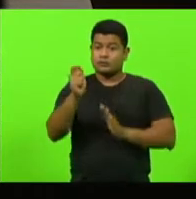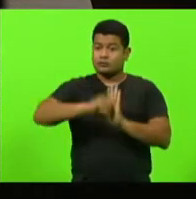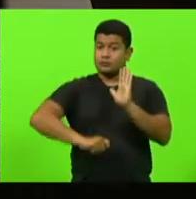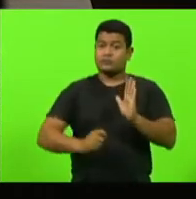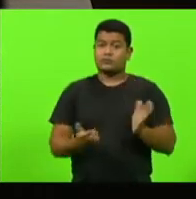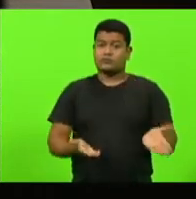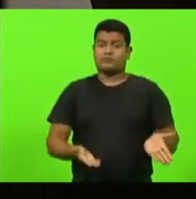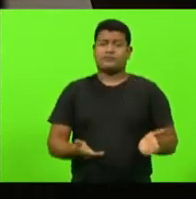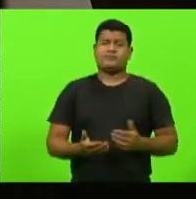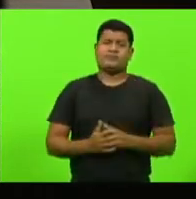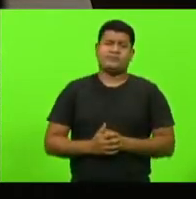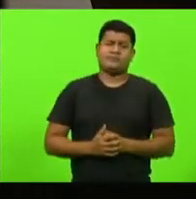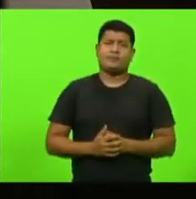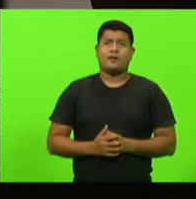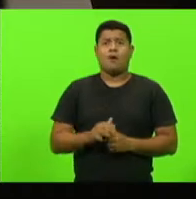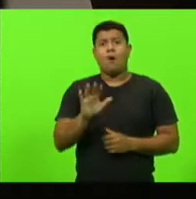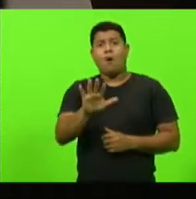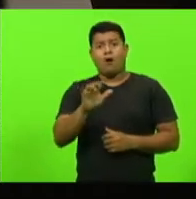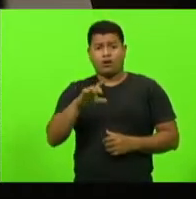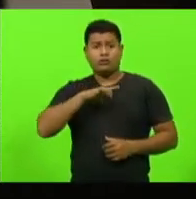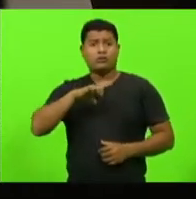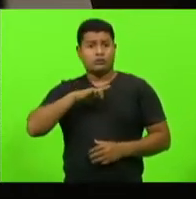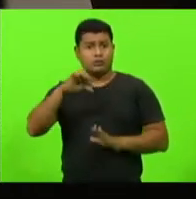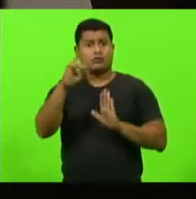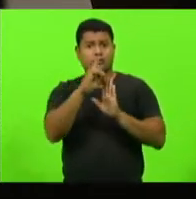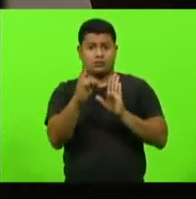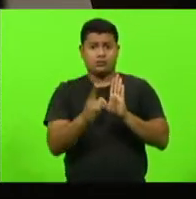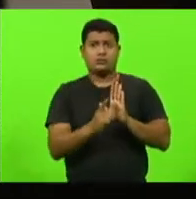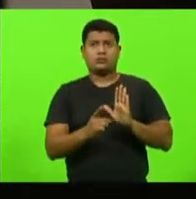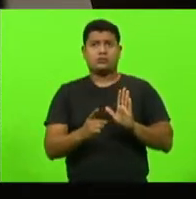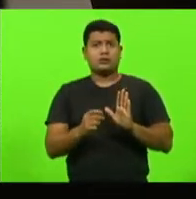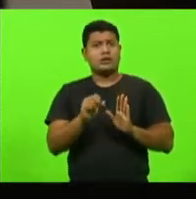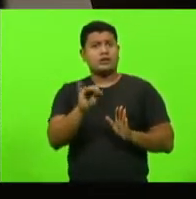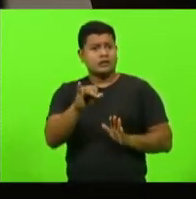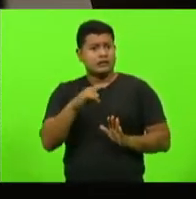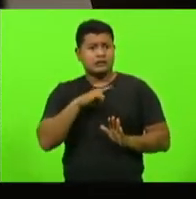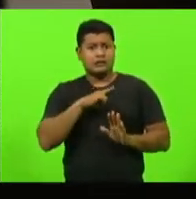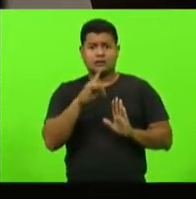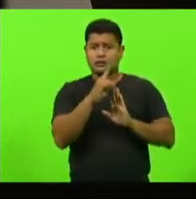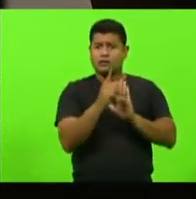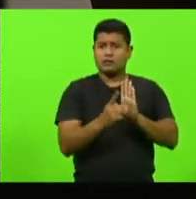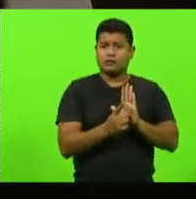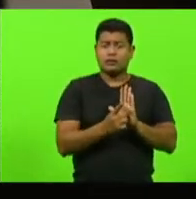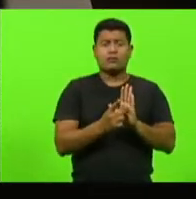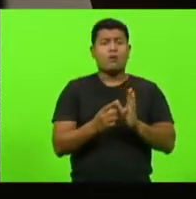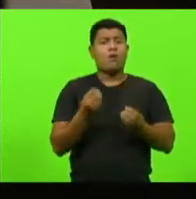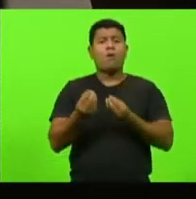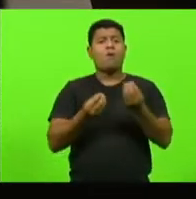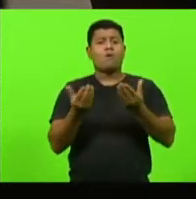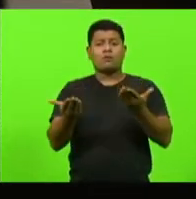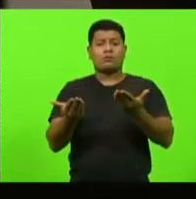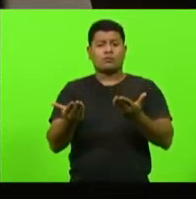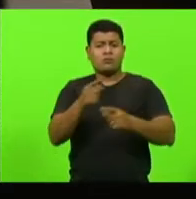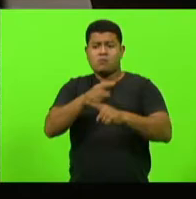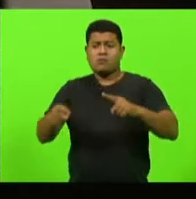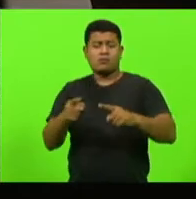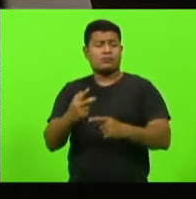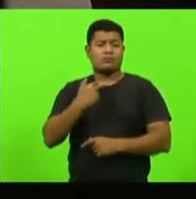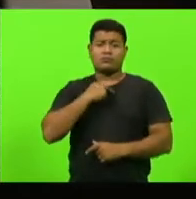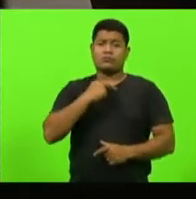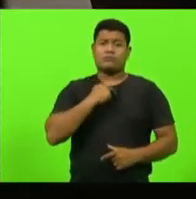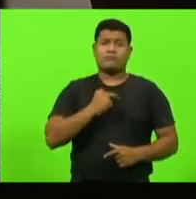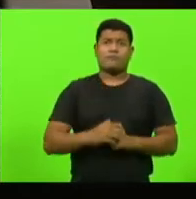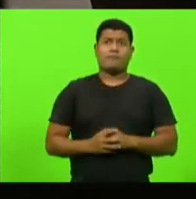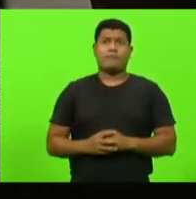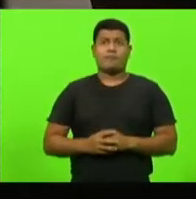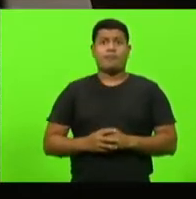E aí depois diz, não, mas eu tenho o decreto. Então, ela se perde, ela não tem argumento e aí tudo para quê? Para